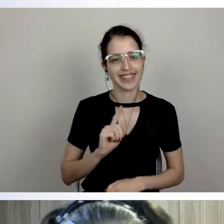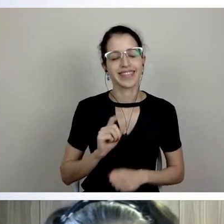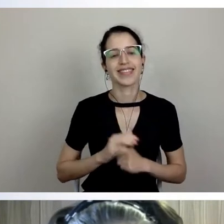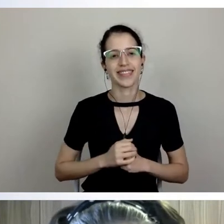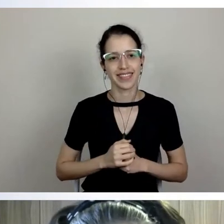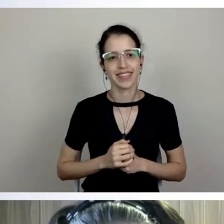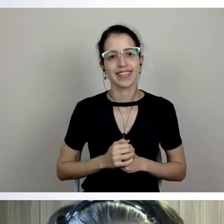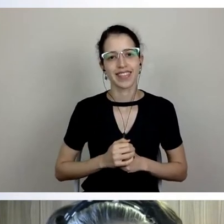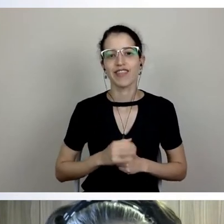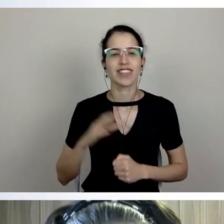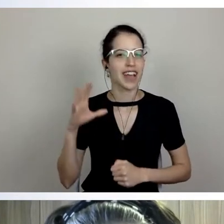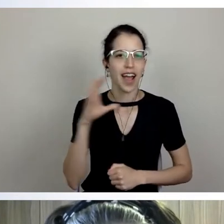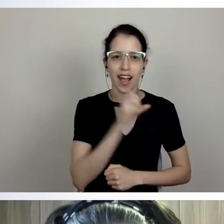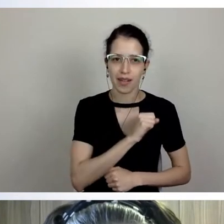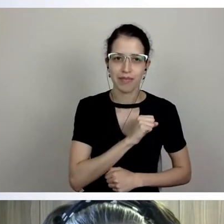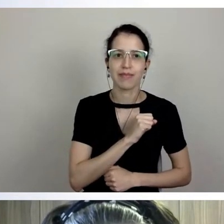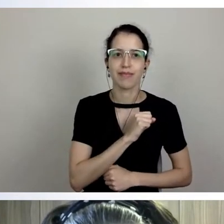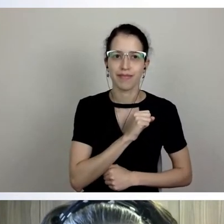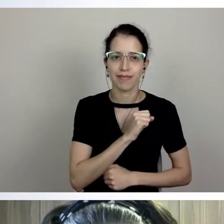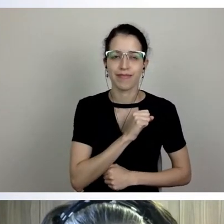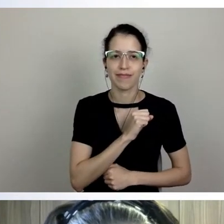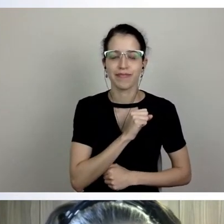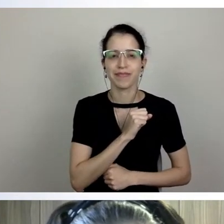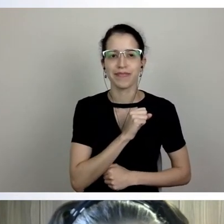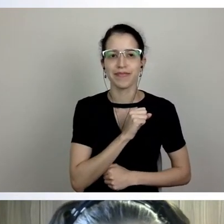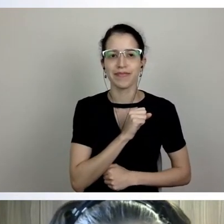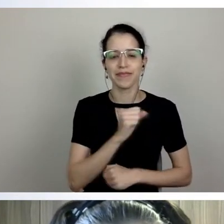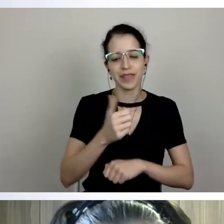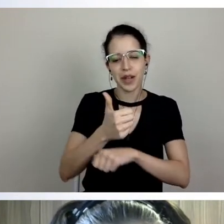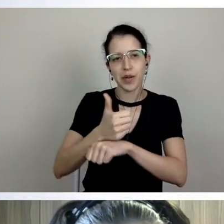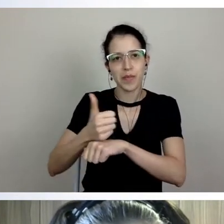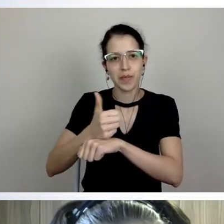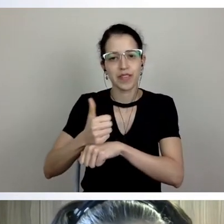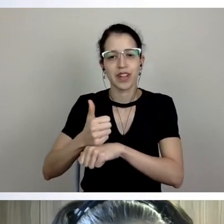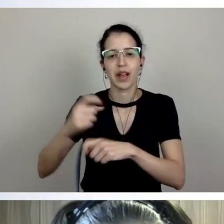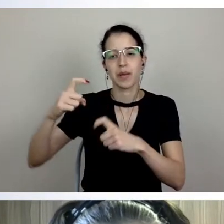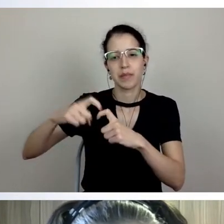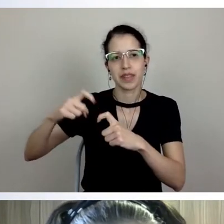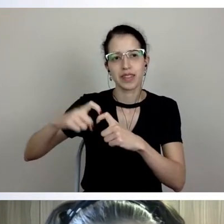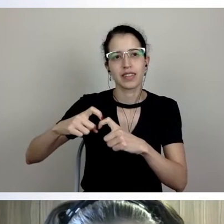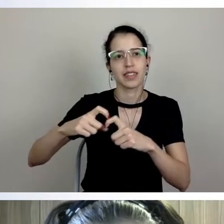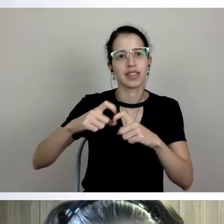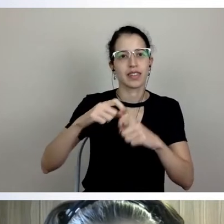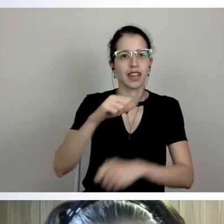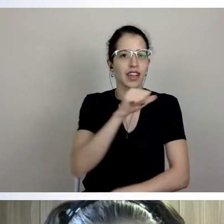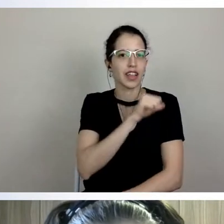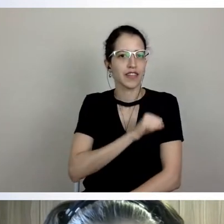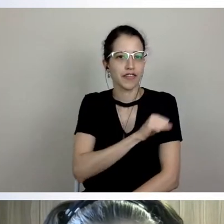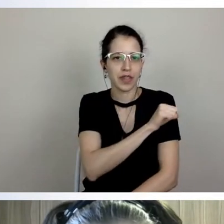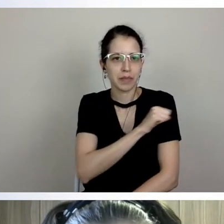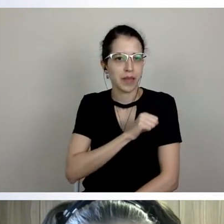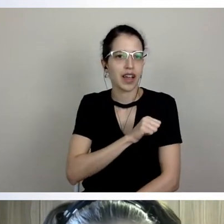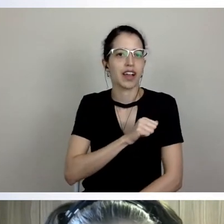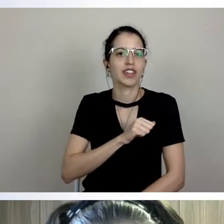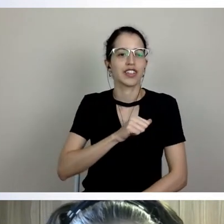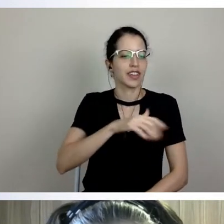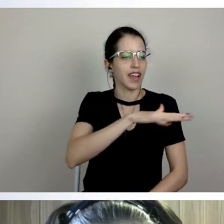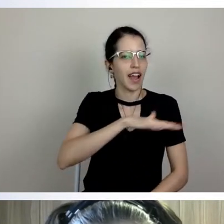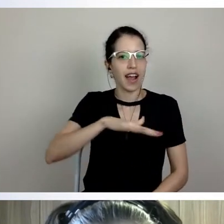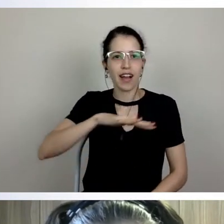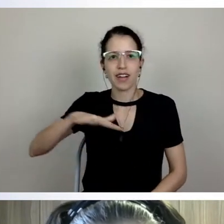rápida, mais substanciada por profissionais da medicina, da enfermagem, de todas as áreas da saúde